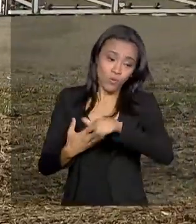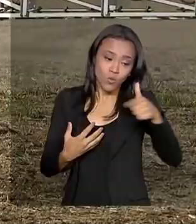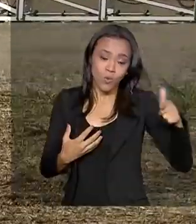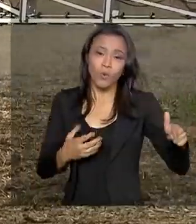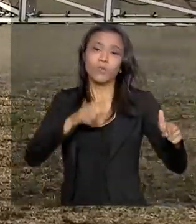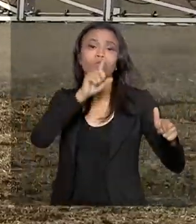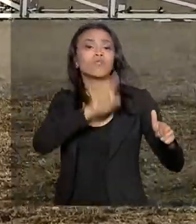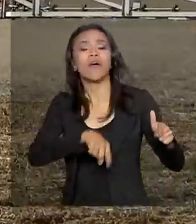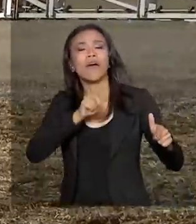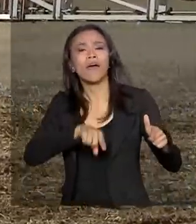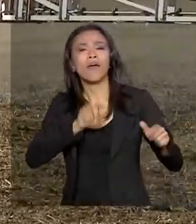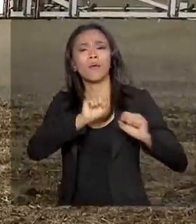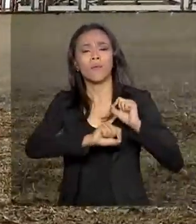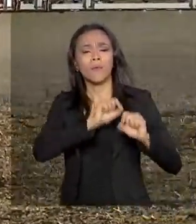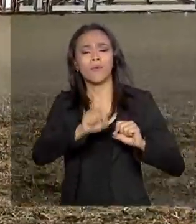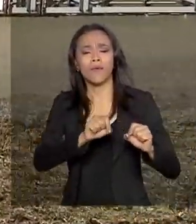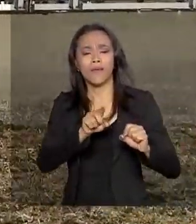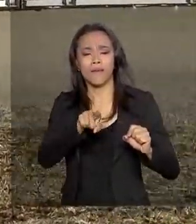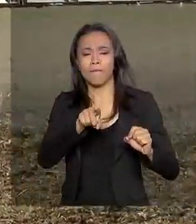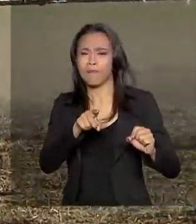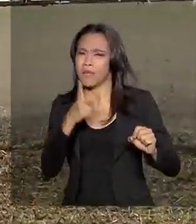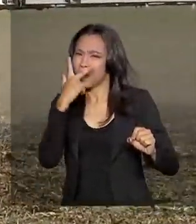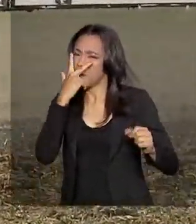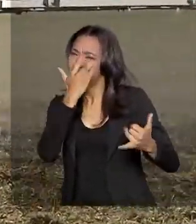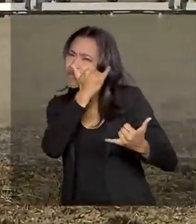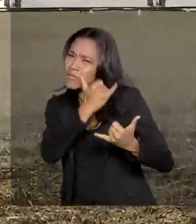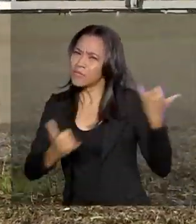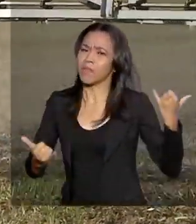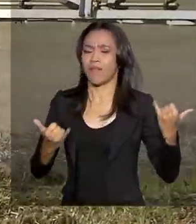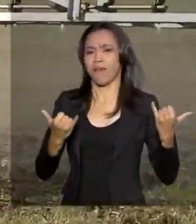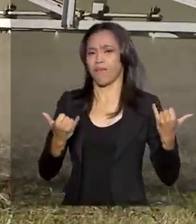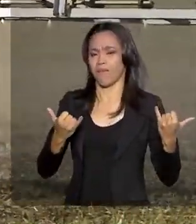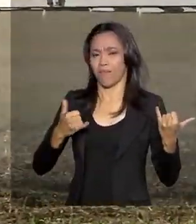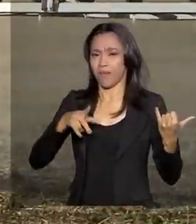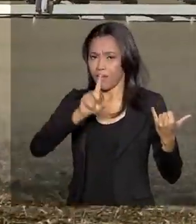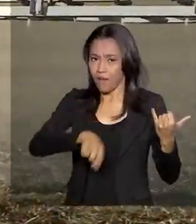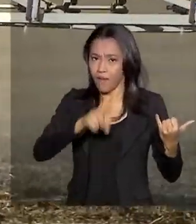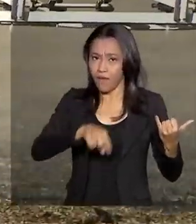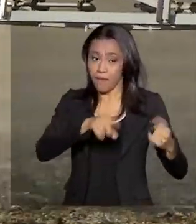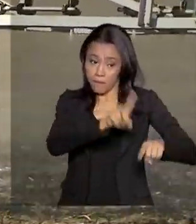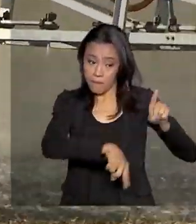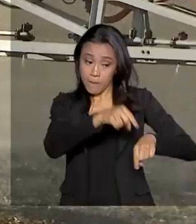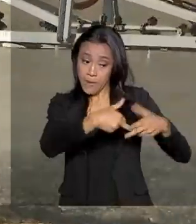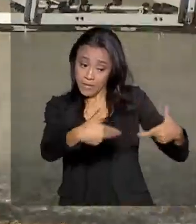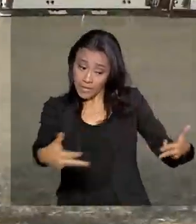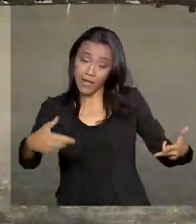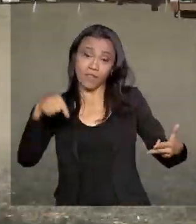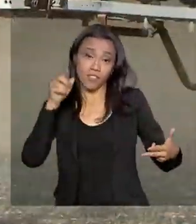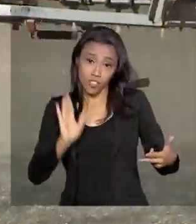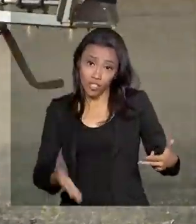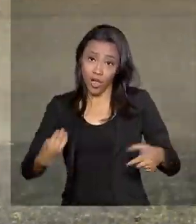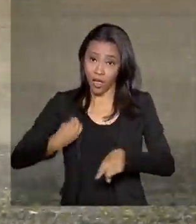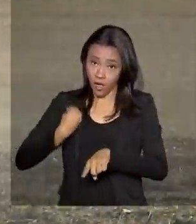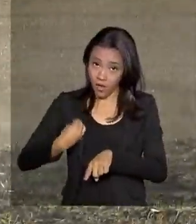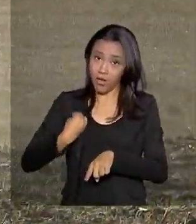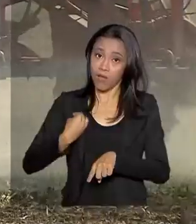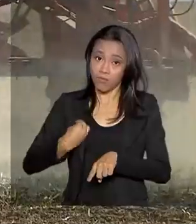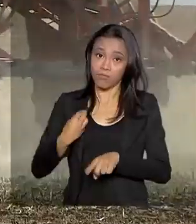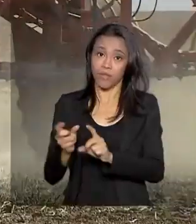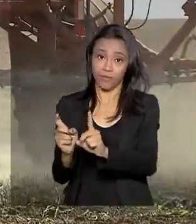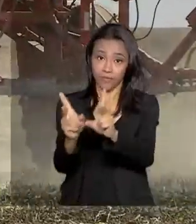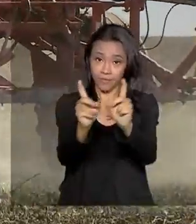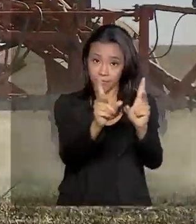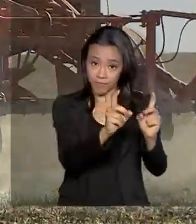classificados como equivalentes ou genéricos, ou seja, são produtos similares aos que já estão no mercado.